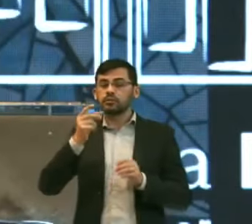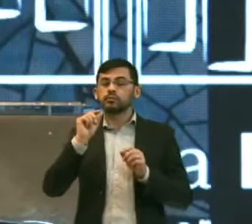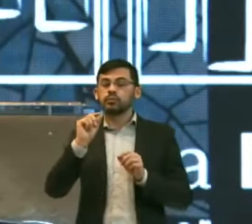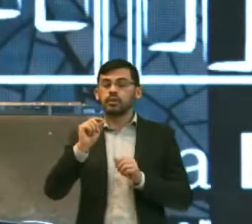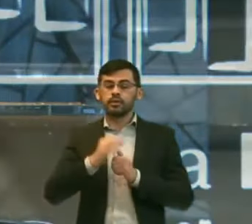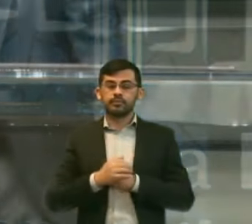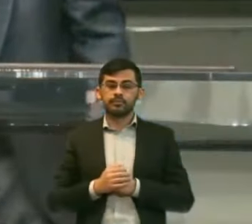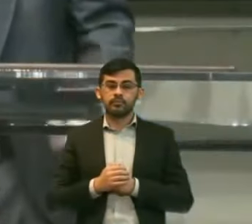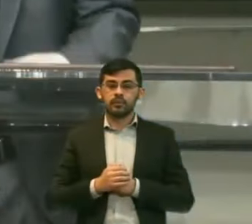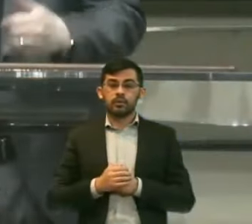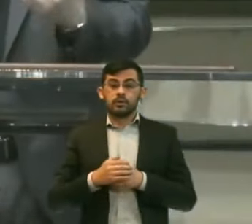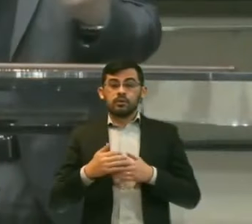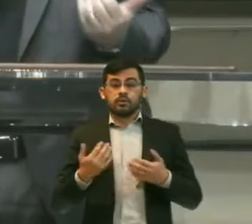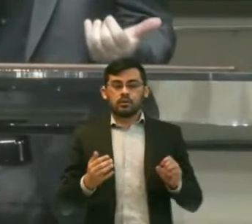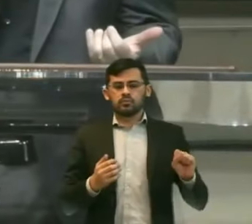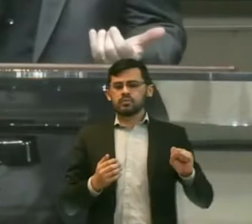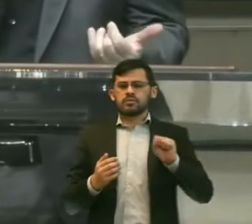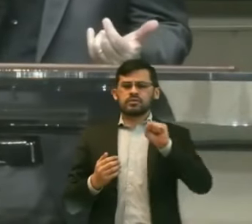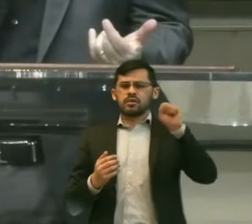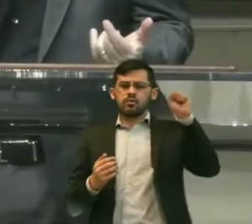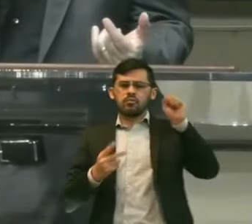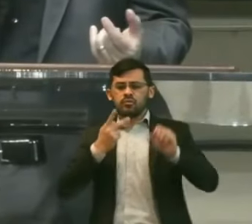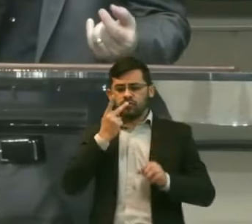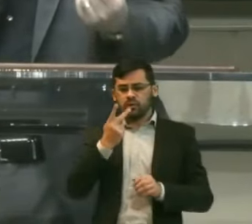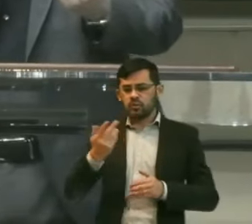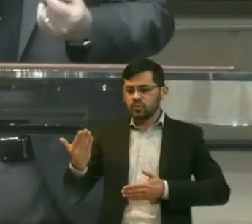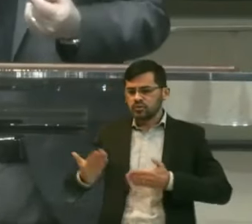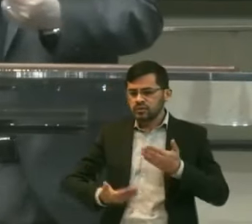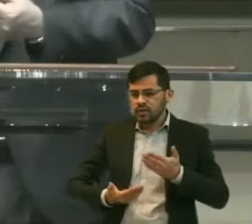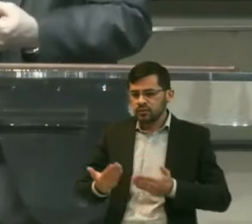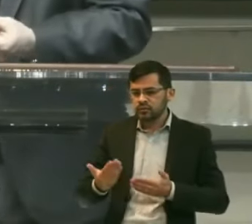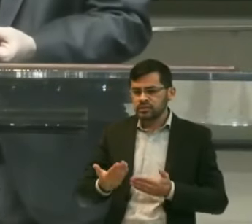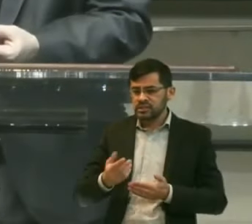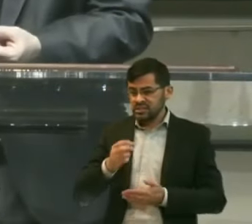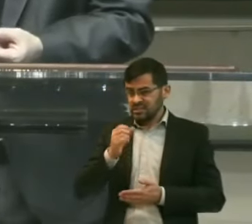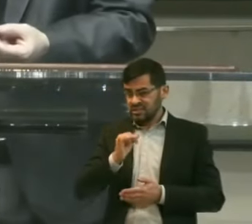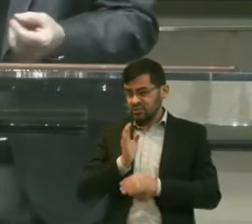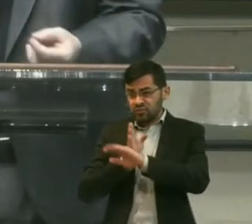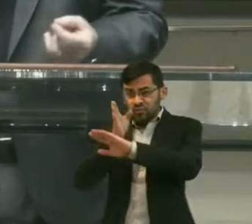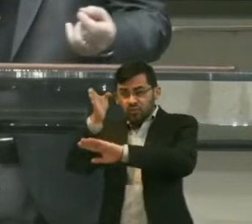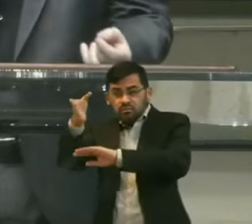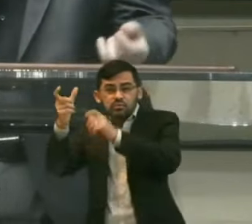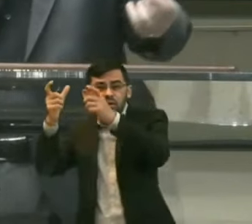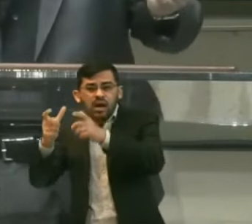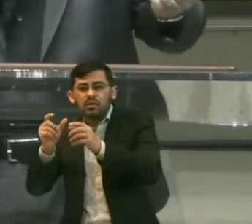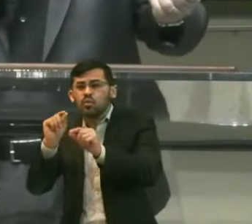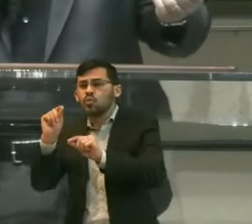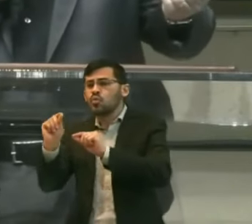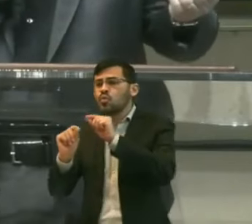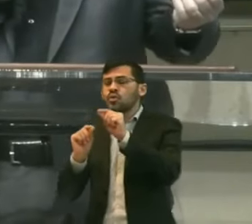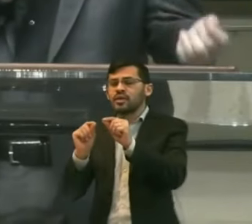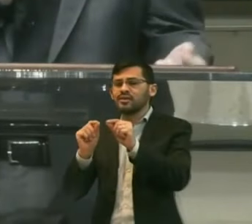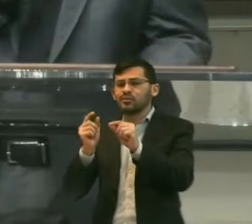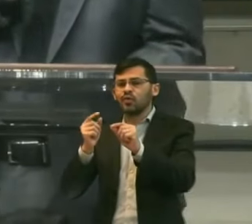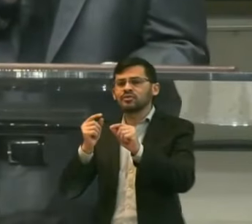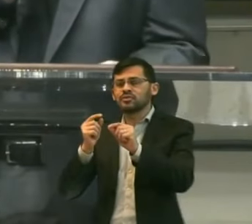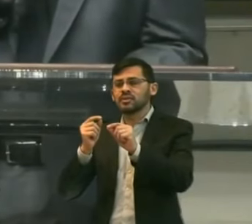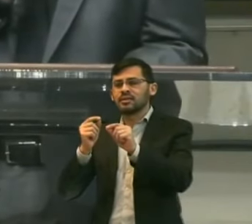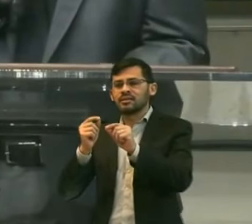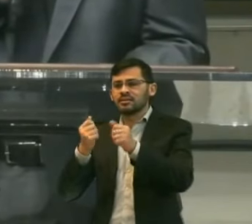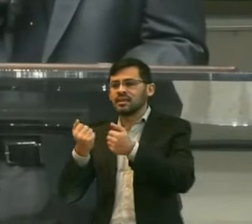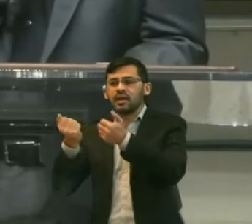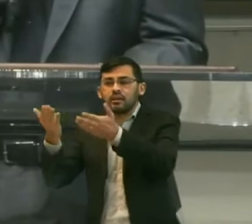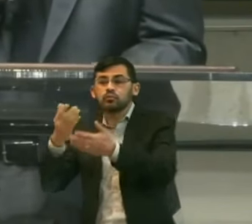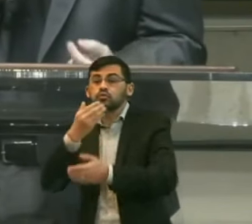E então Saúl Disse ao servo Mas se formos Para lá O que Levaremos Para aquele